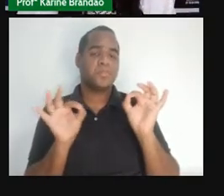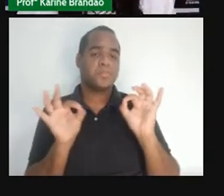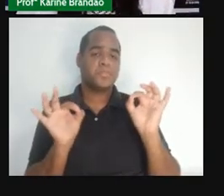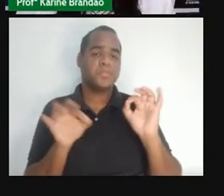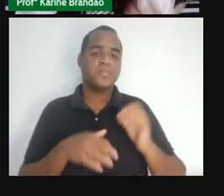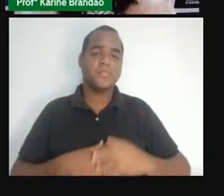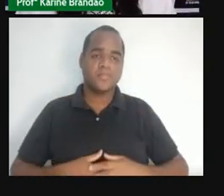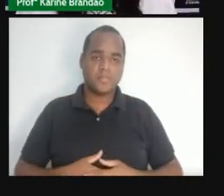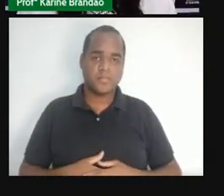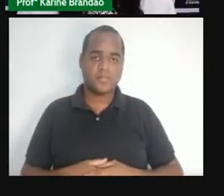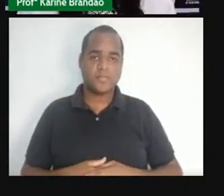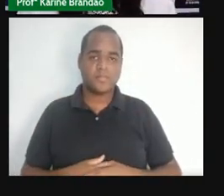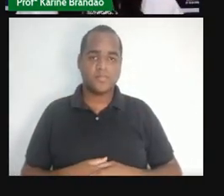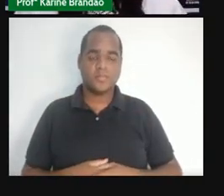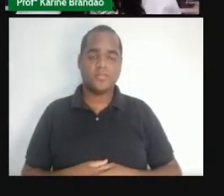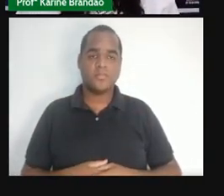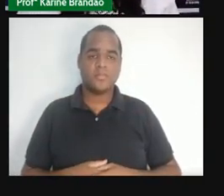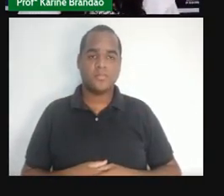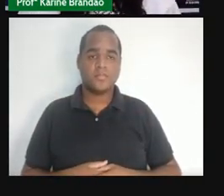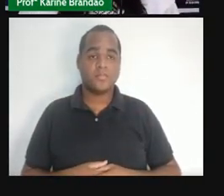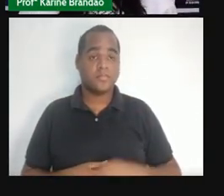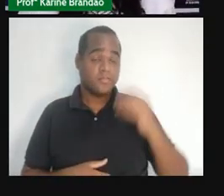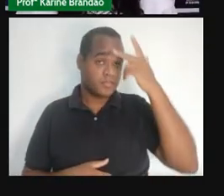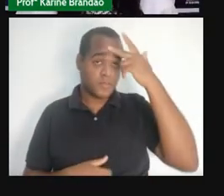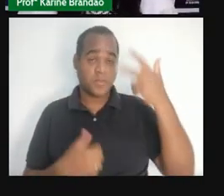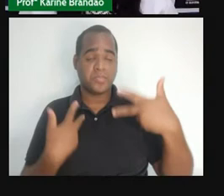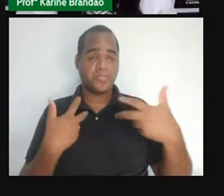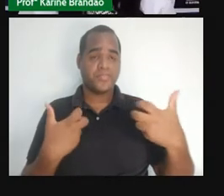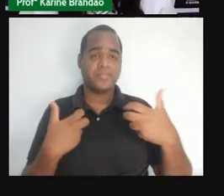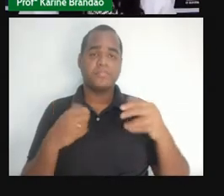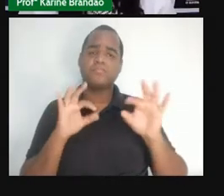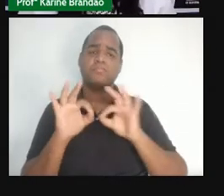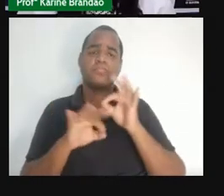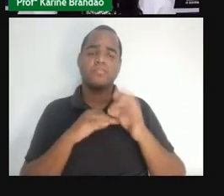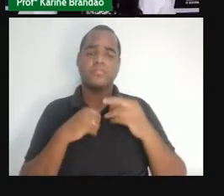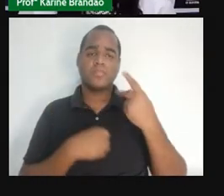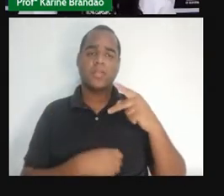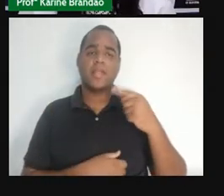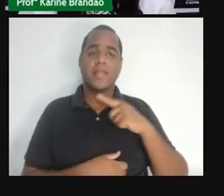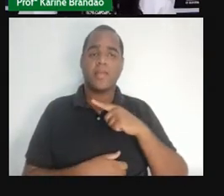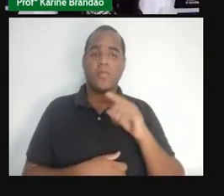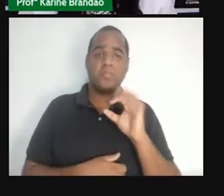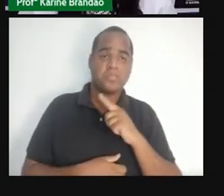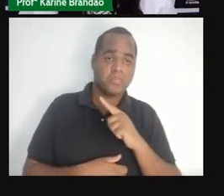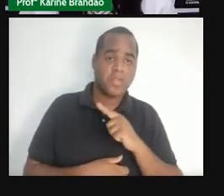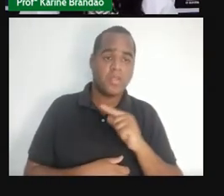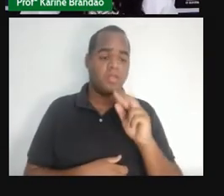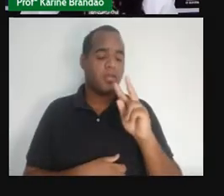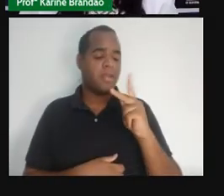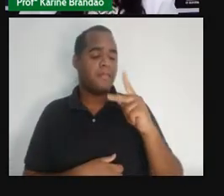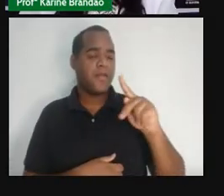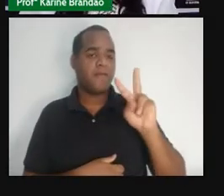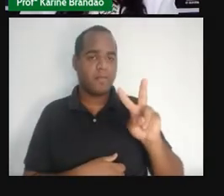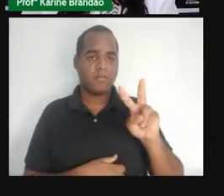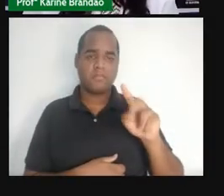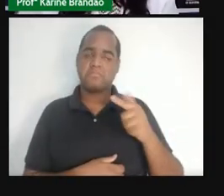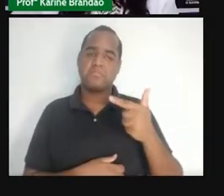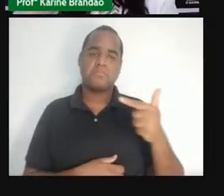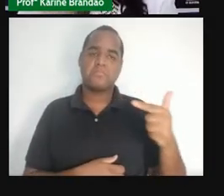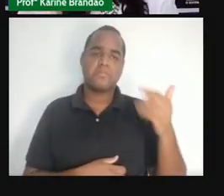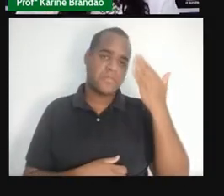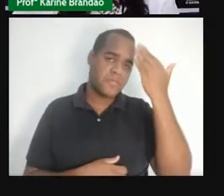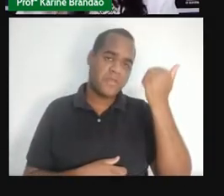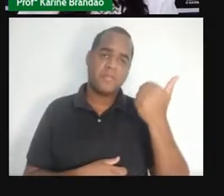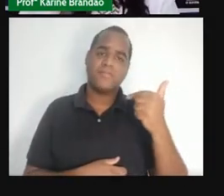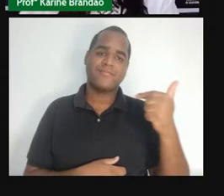sintoma nenhum. A pessoa nem vai perceber que ela está com o vírus do HPV, né? Normalmente,